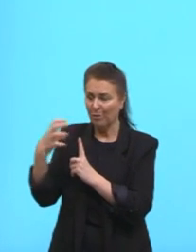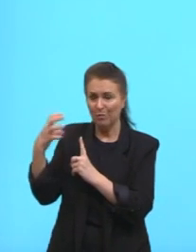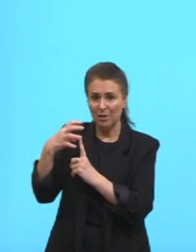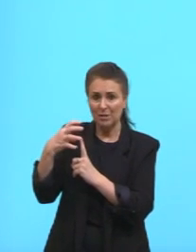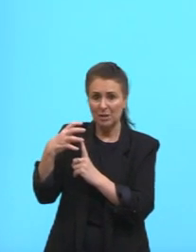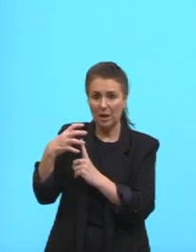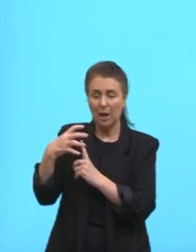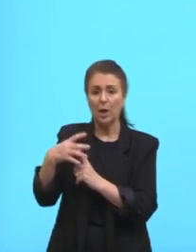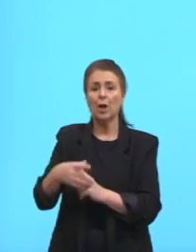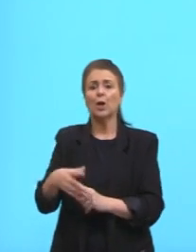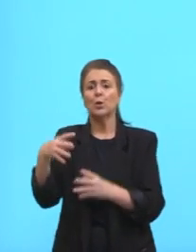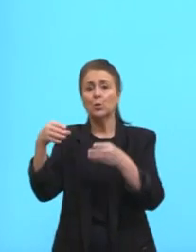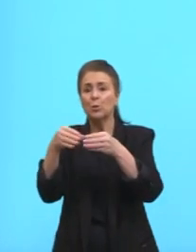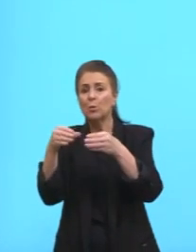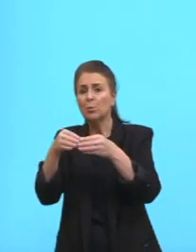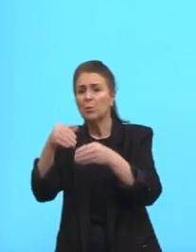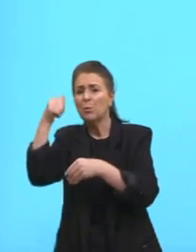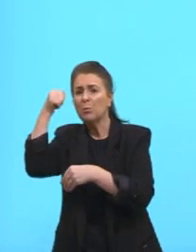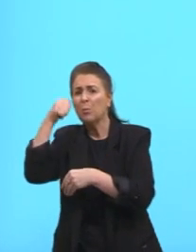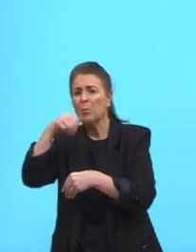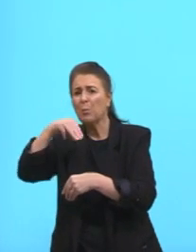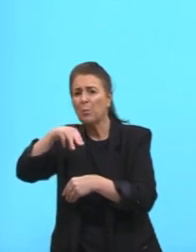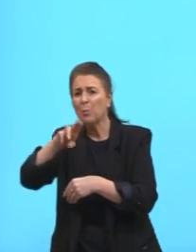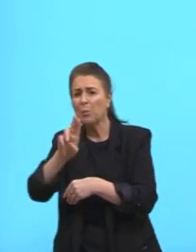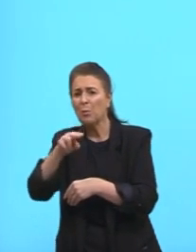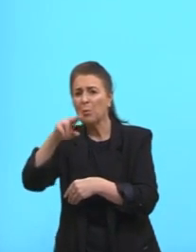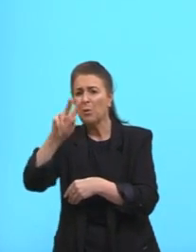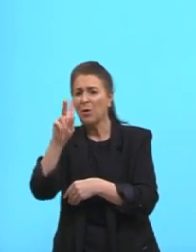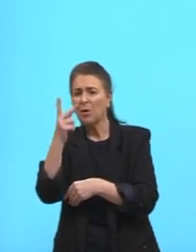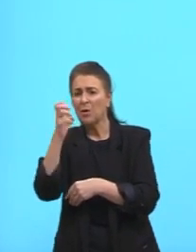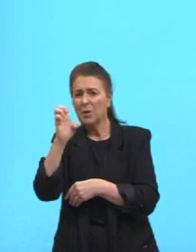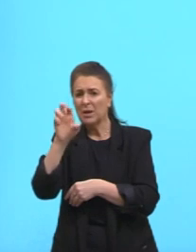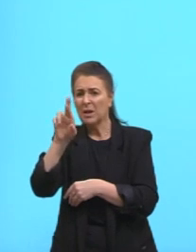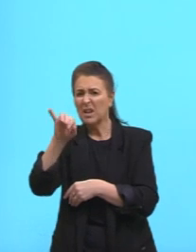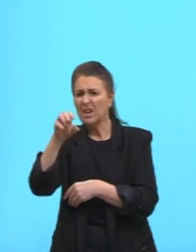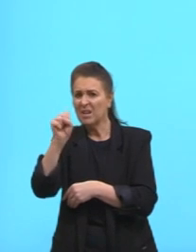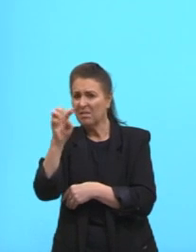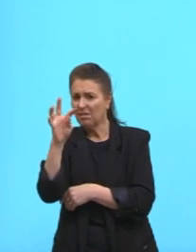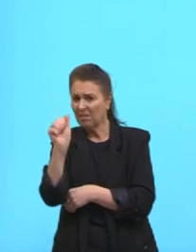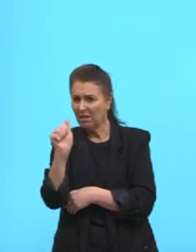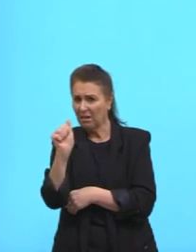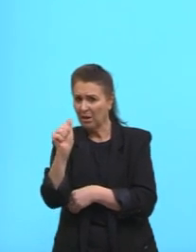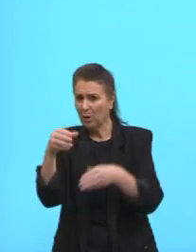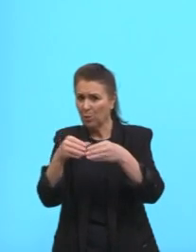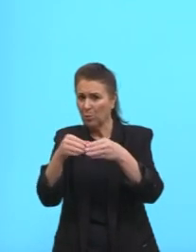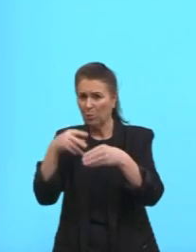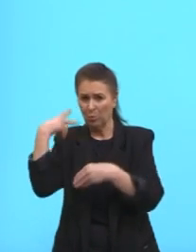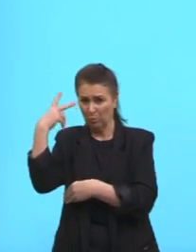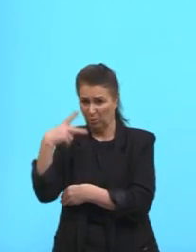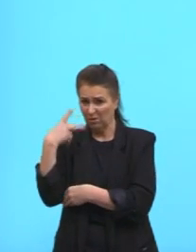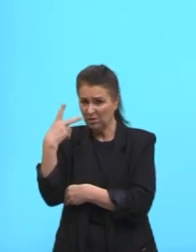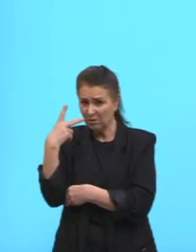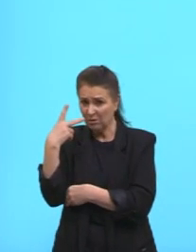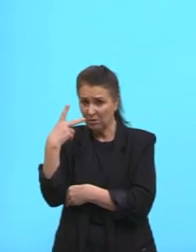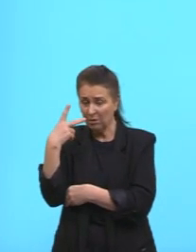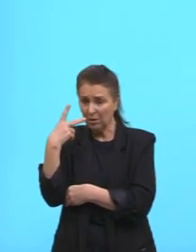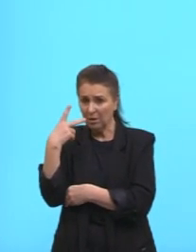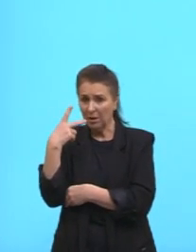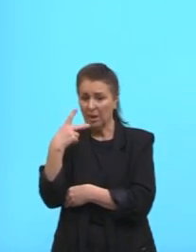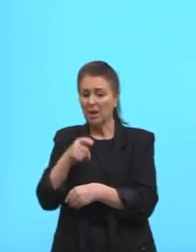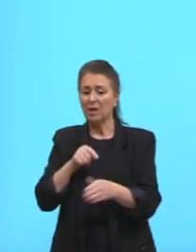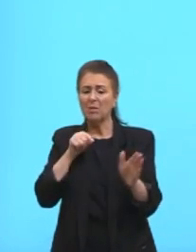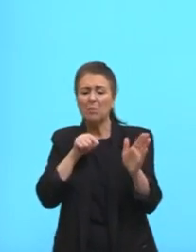mulherista? Então, aqui, ele está fazendo o quê? Ele está um pouco questionando